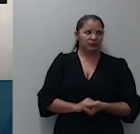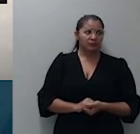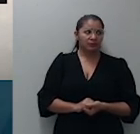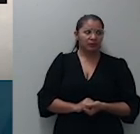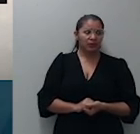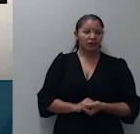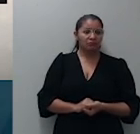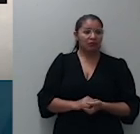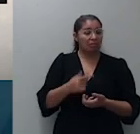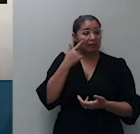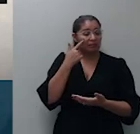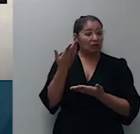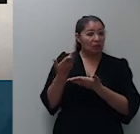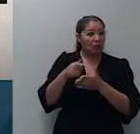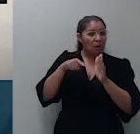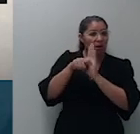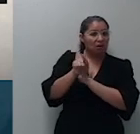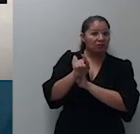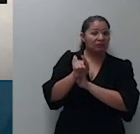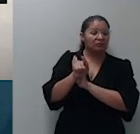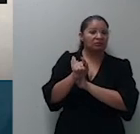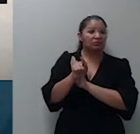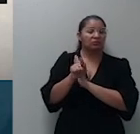impedimento do ministro Antônio Carlos